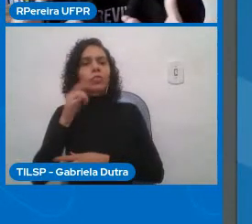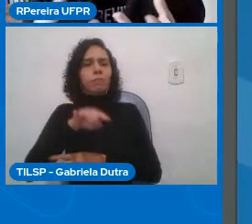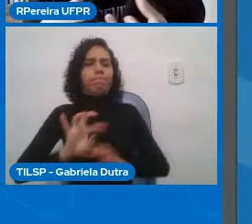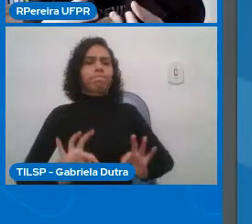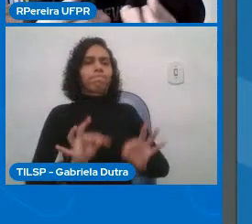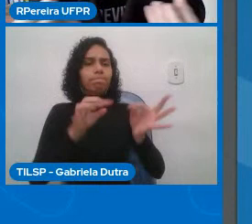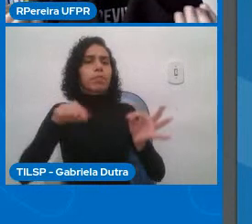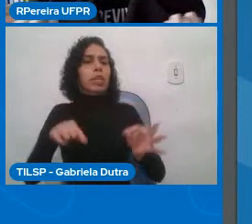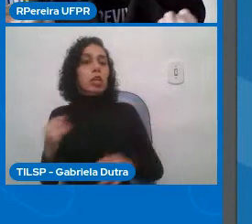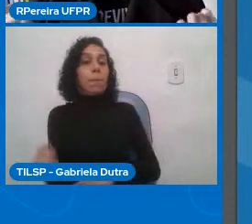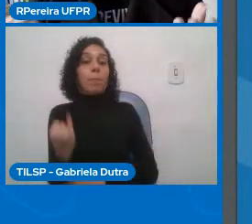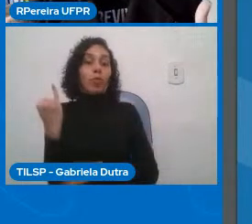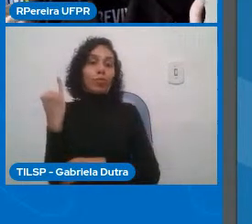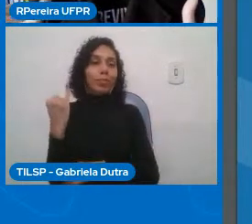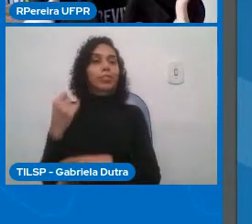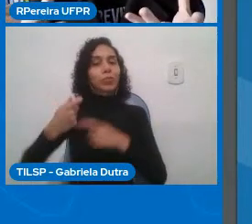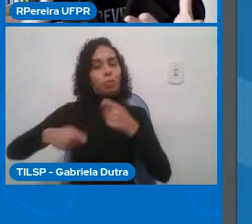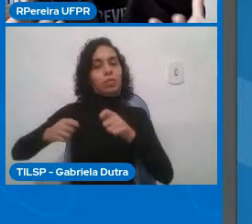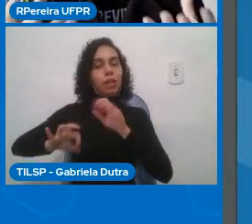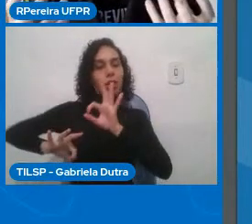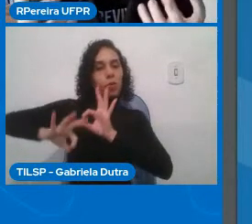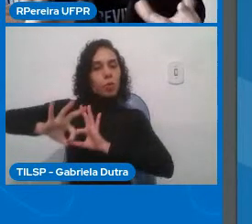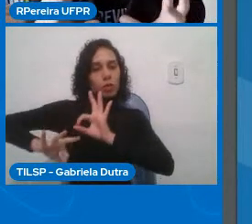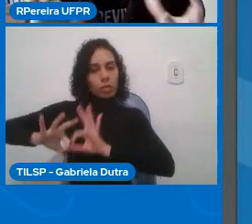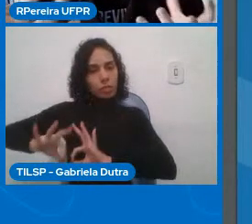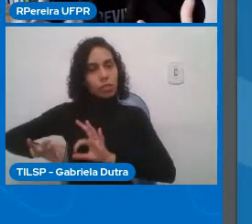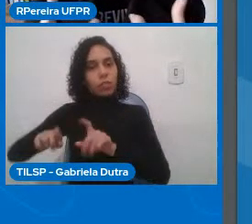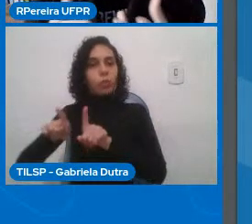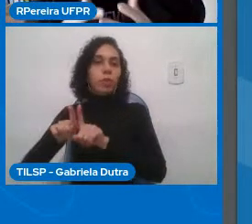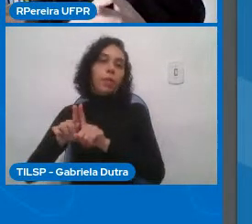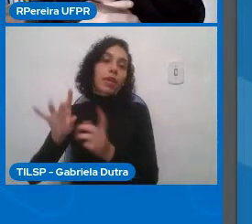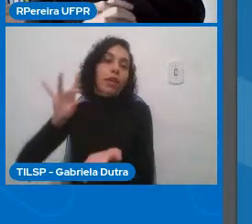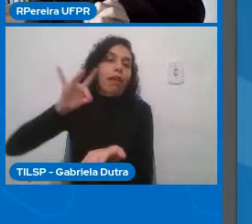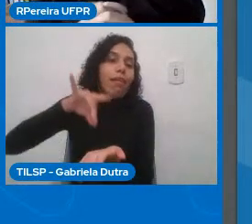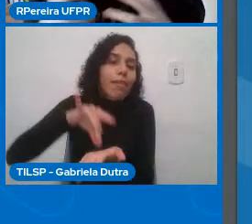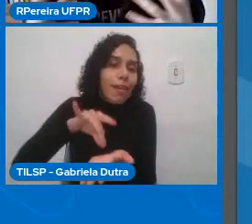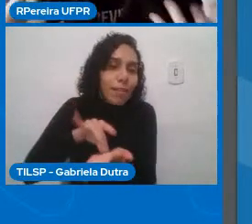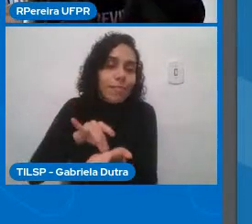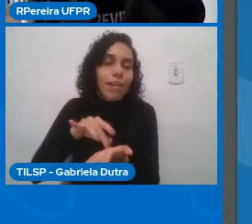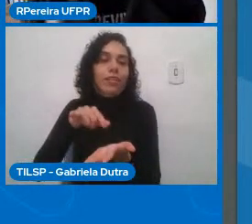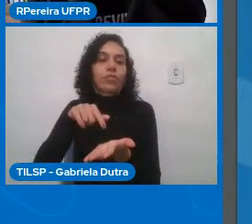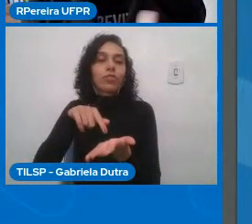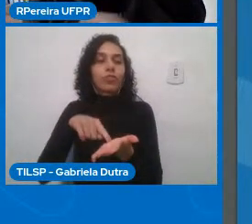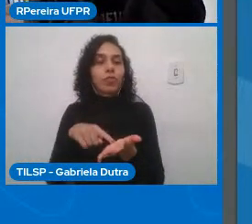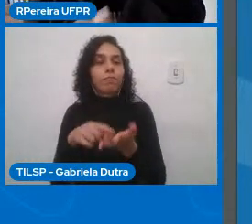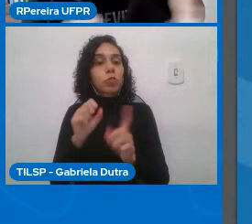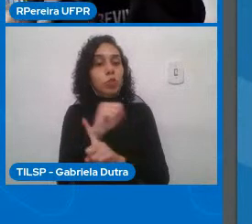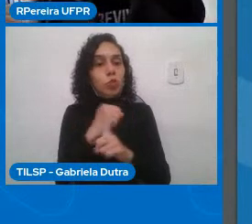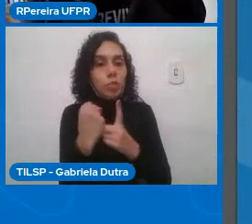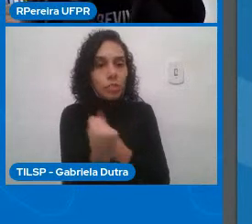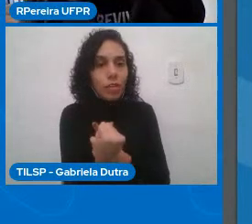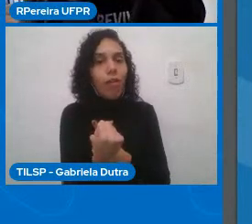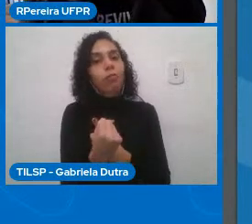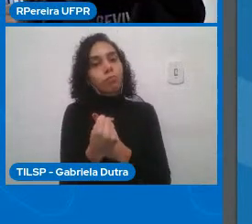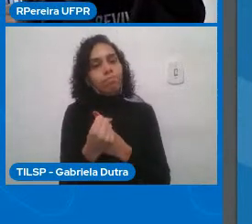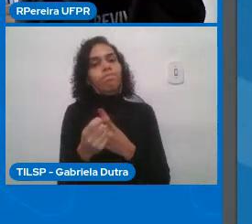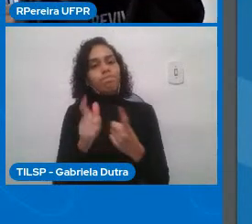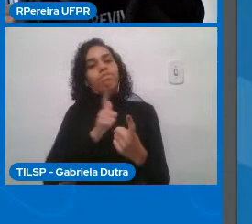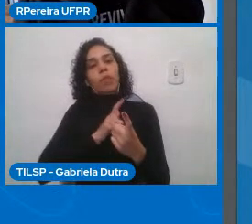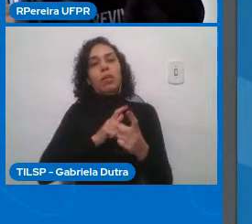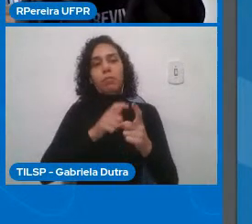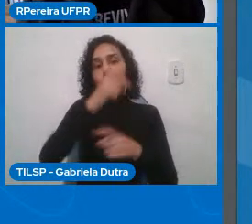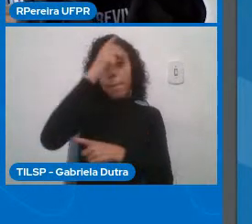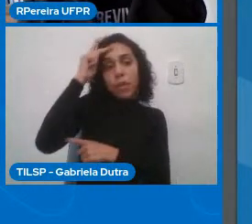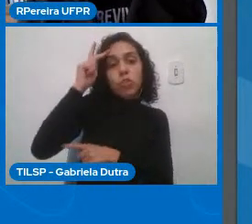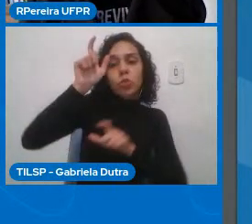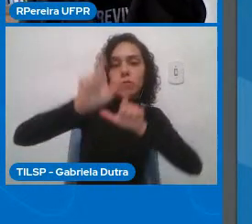organização, sem uma realidade social, ser uma realidade em que existam pessoas, não tem sentido nada do